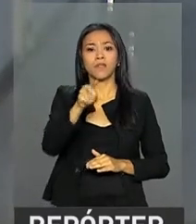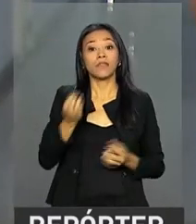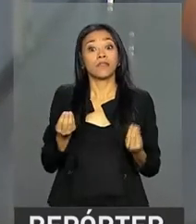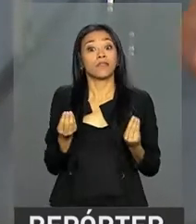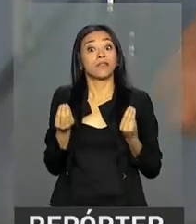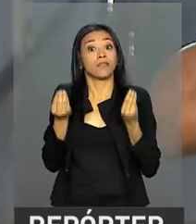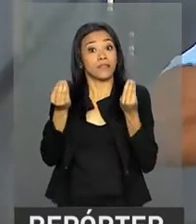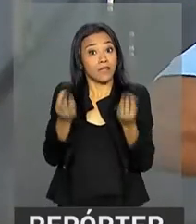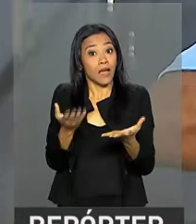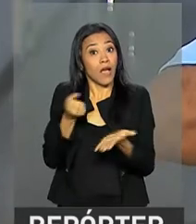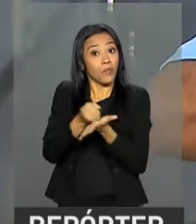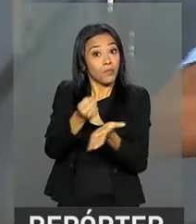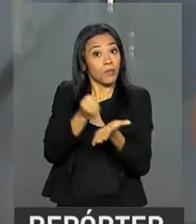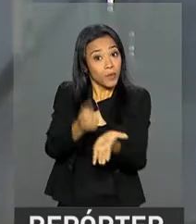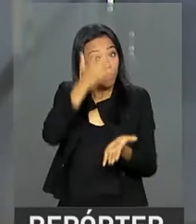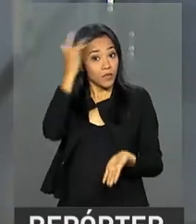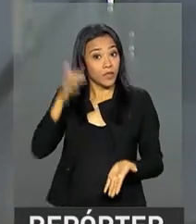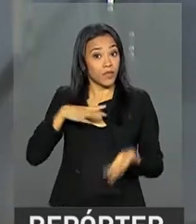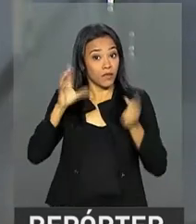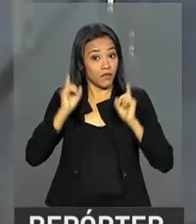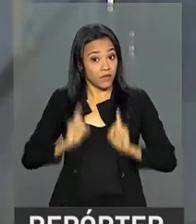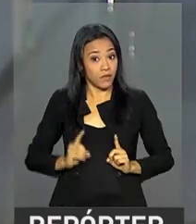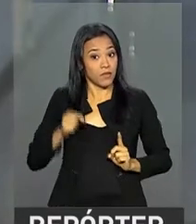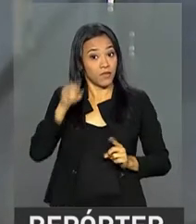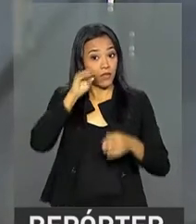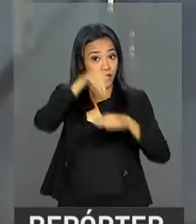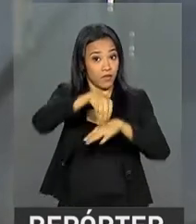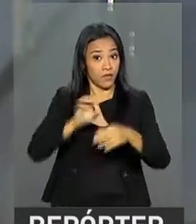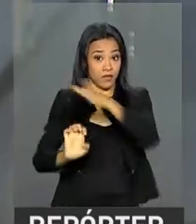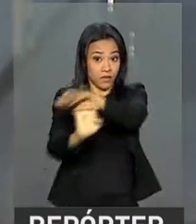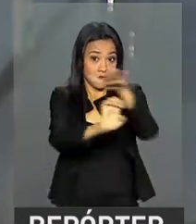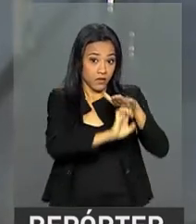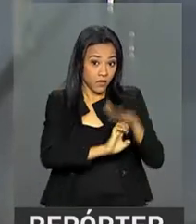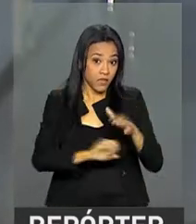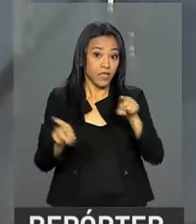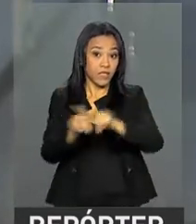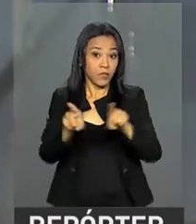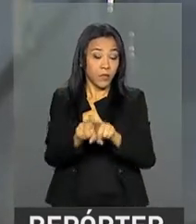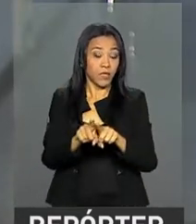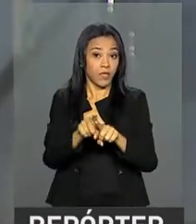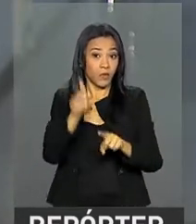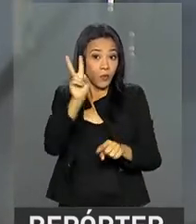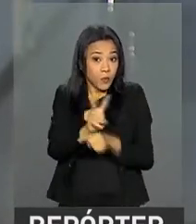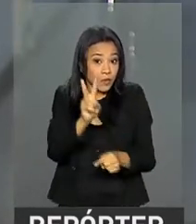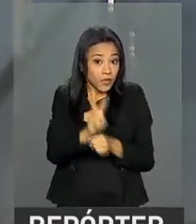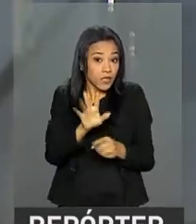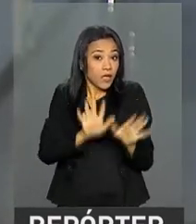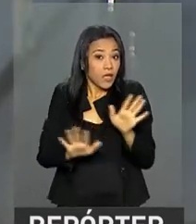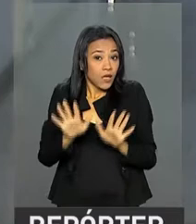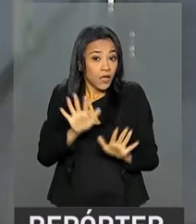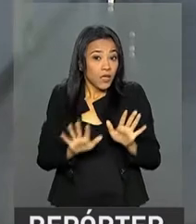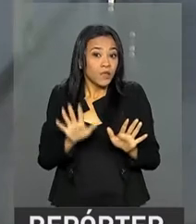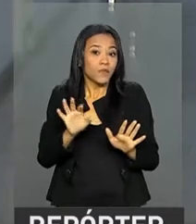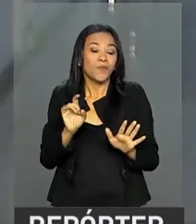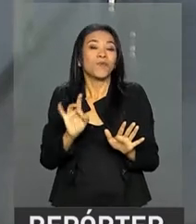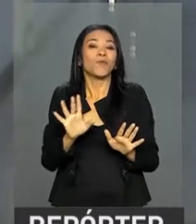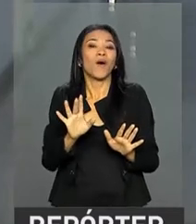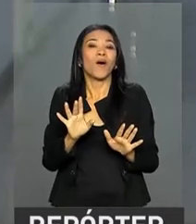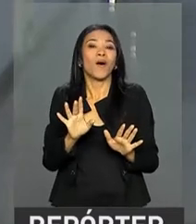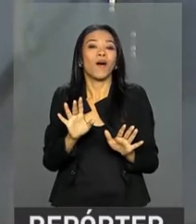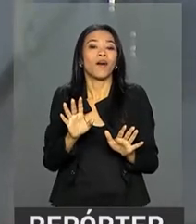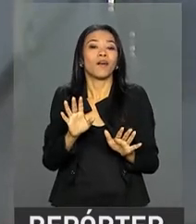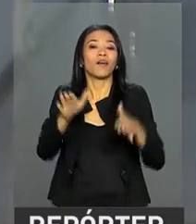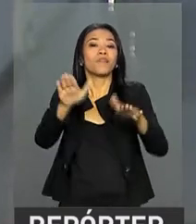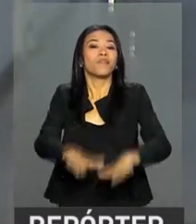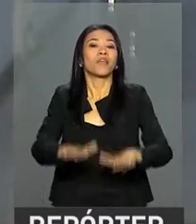dá um apoio à pessoa com deficiência nas empresas, né? E a questão do cuidado de não ser também, para ficar realmente na